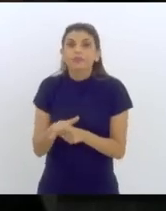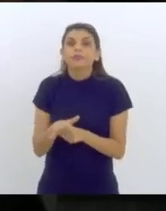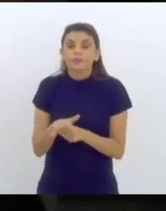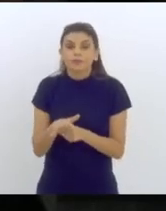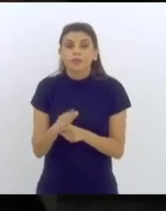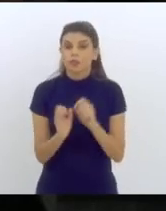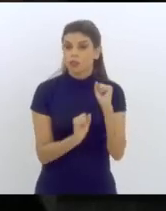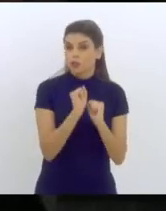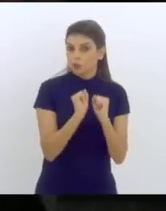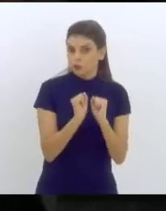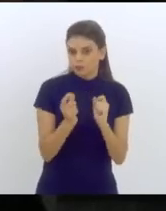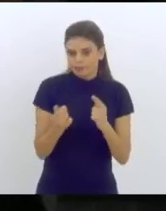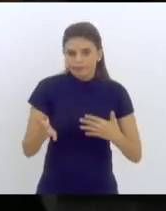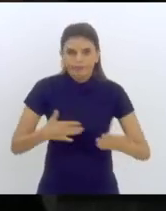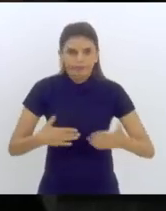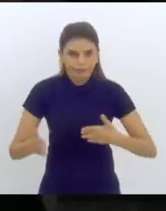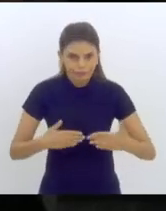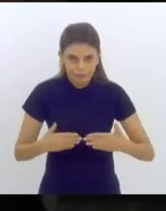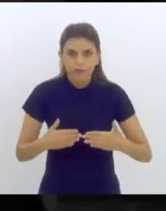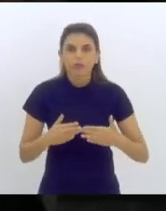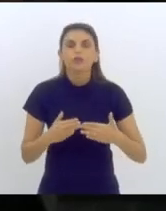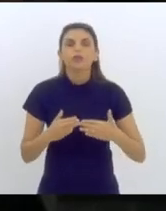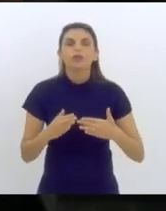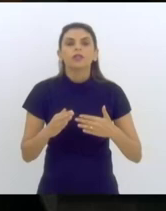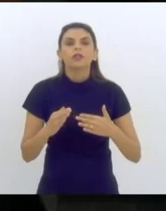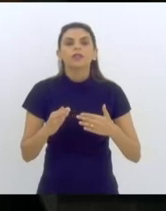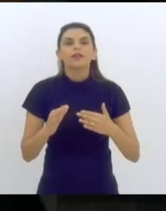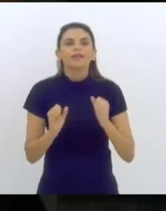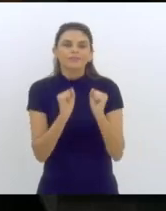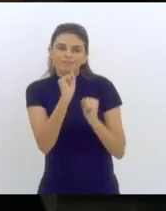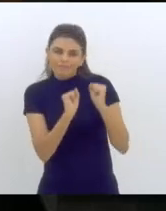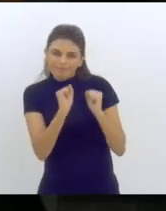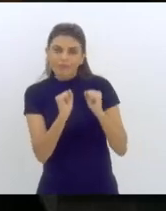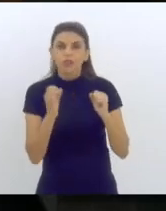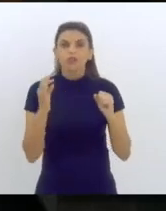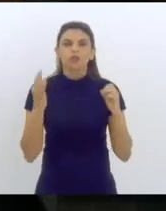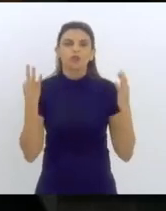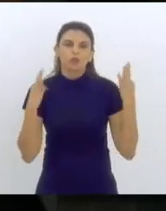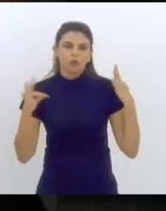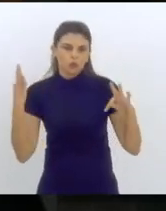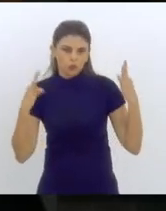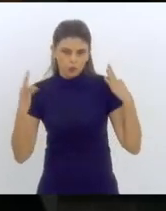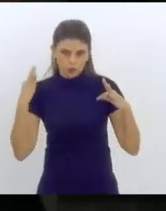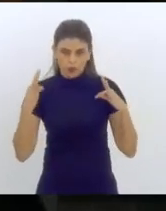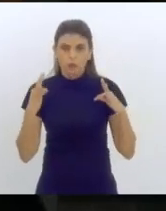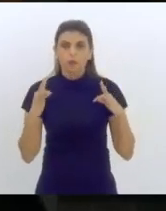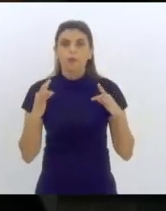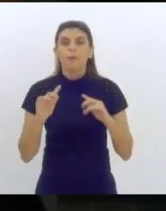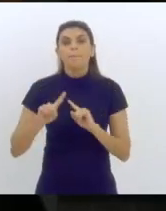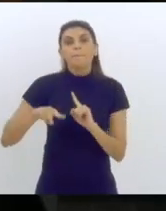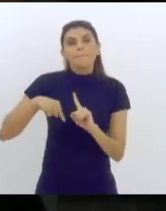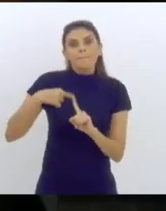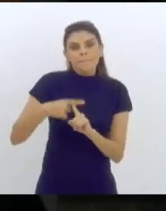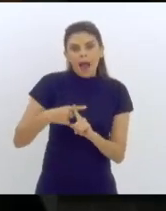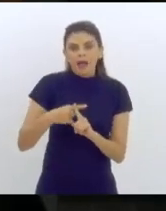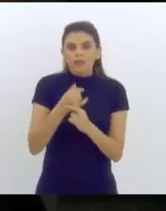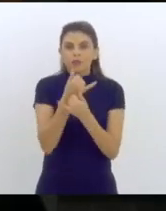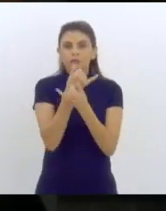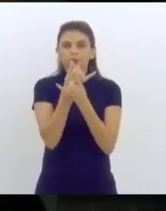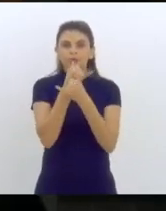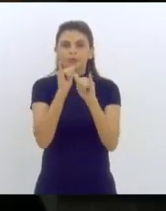E envolve também, senhora presidente, a produção de energia